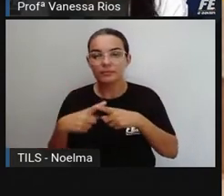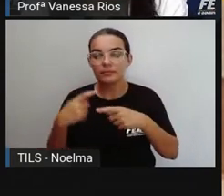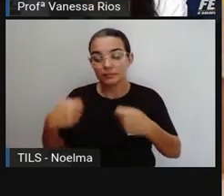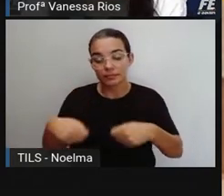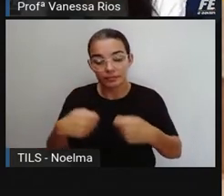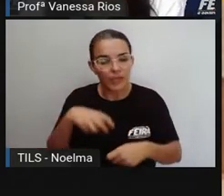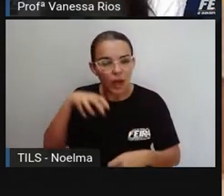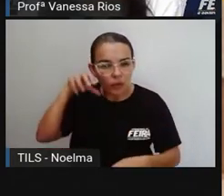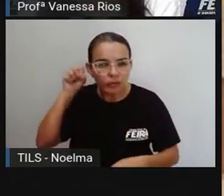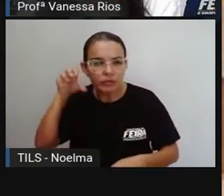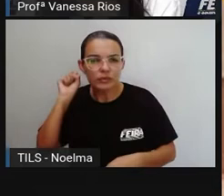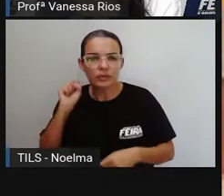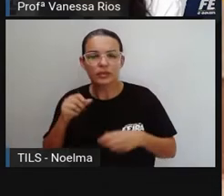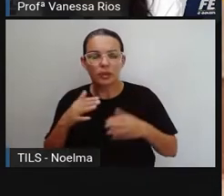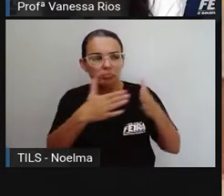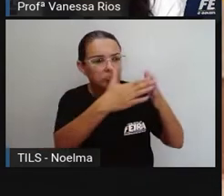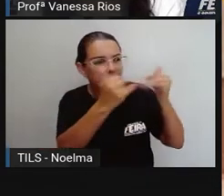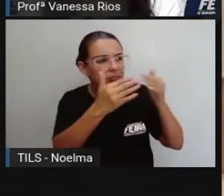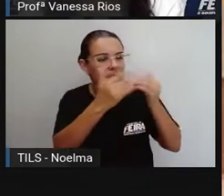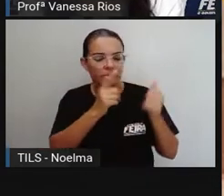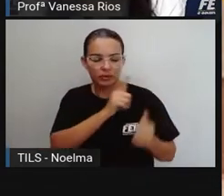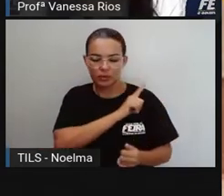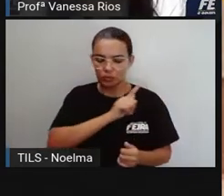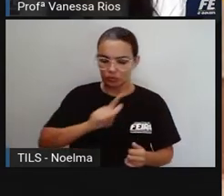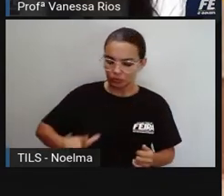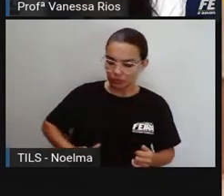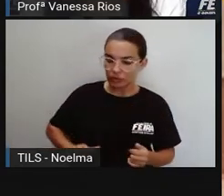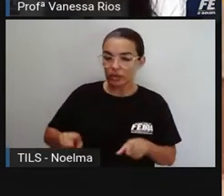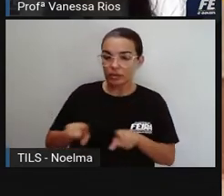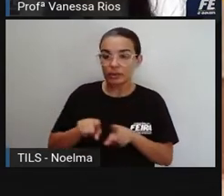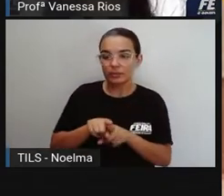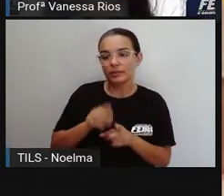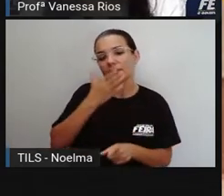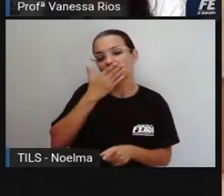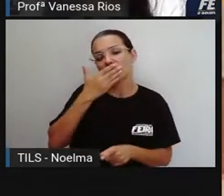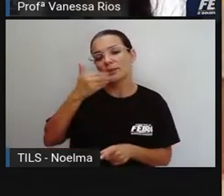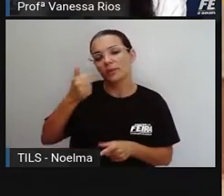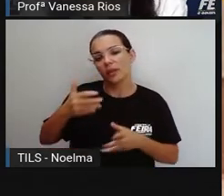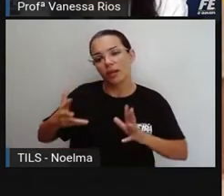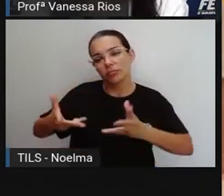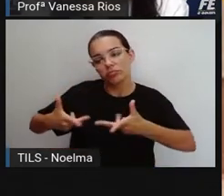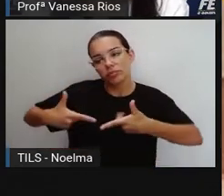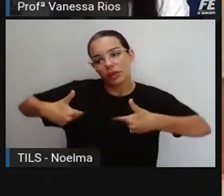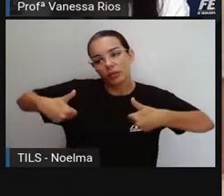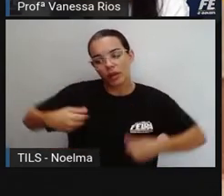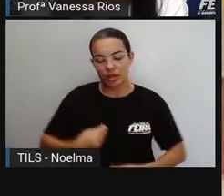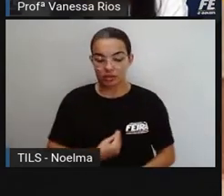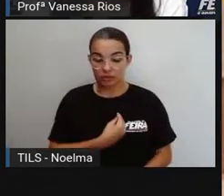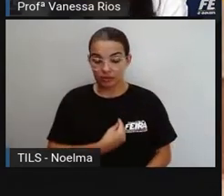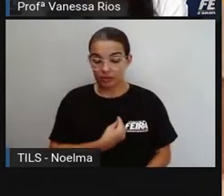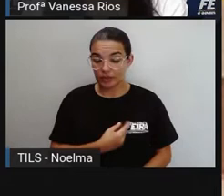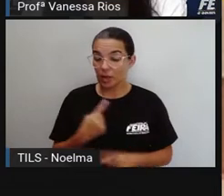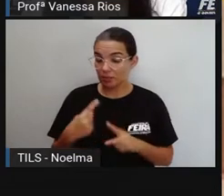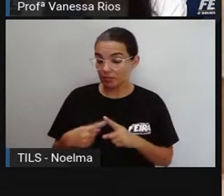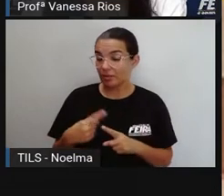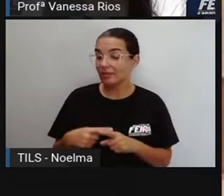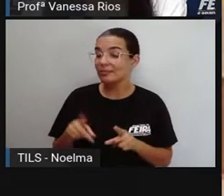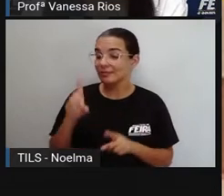ouvidas, sejam atendidas, e a melhoria na qualidade de vida, que é um direito social,